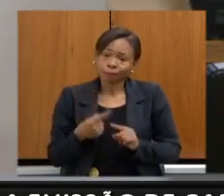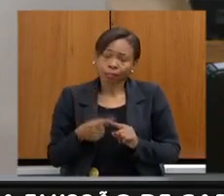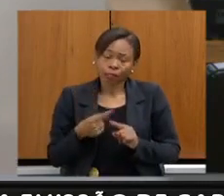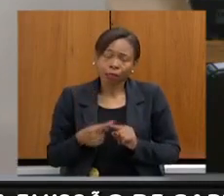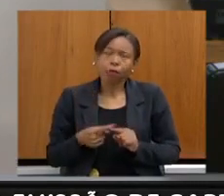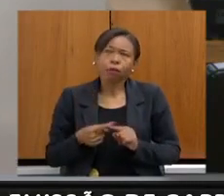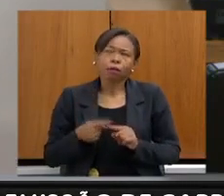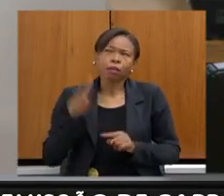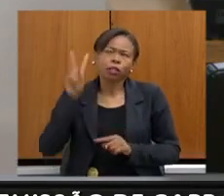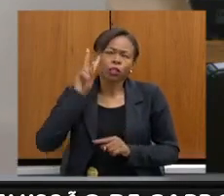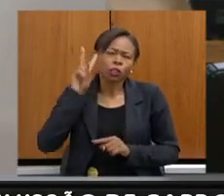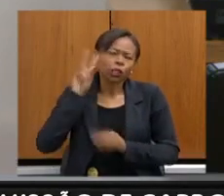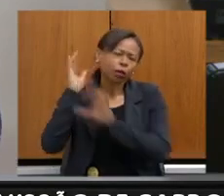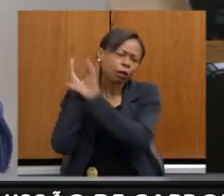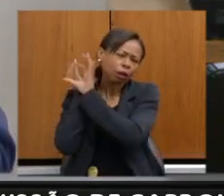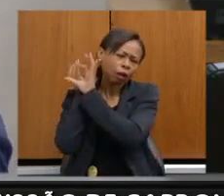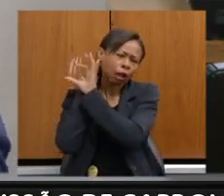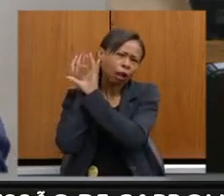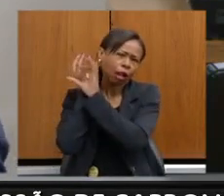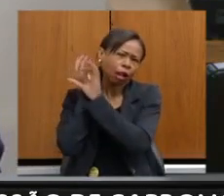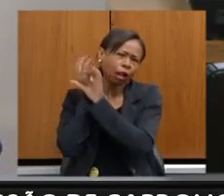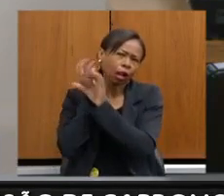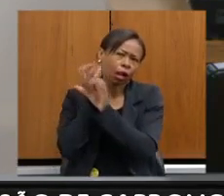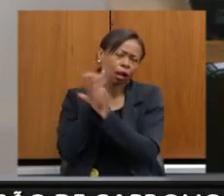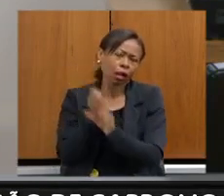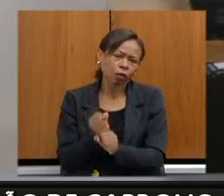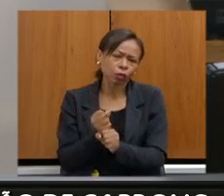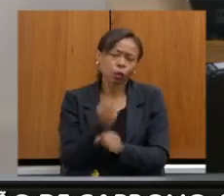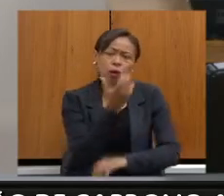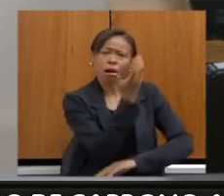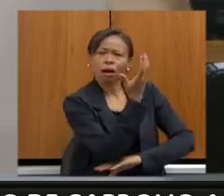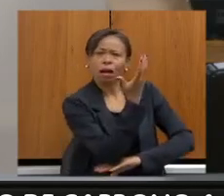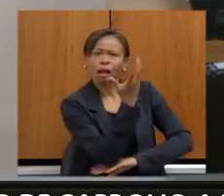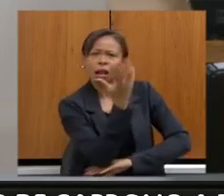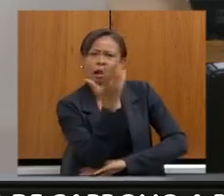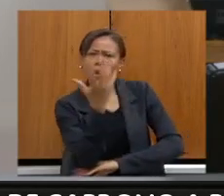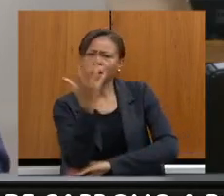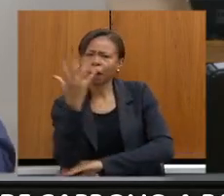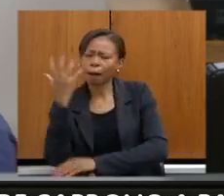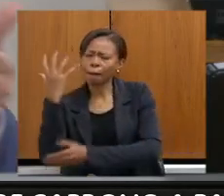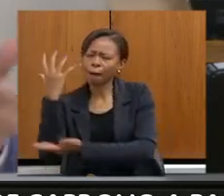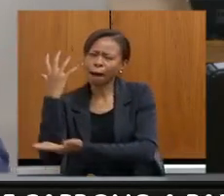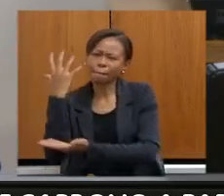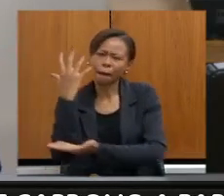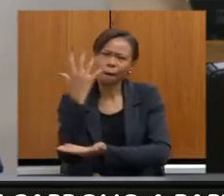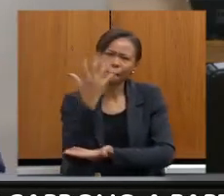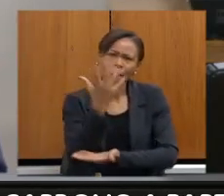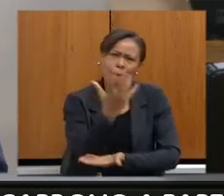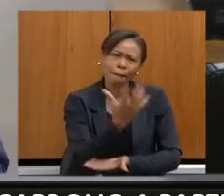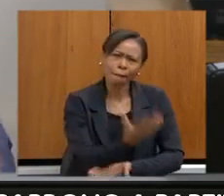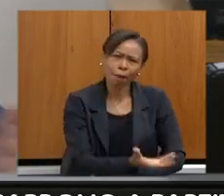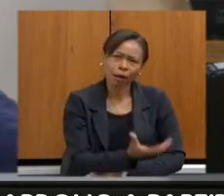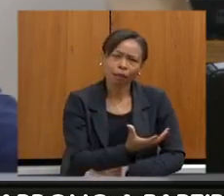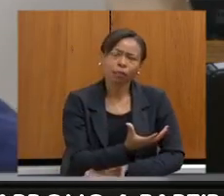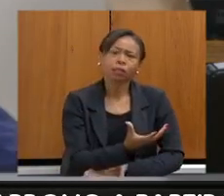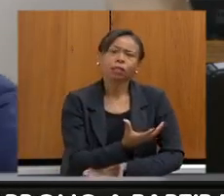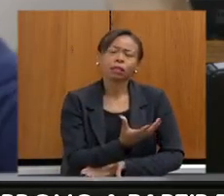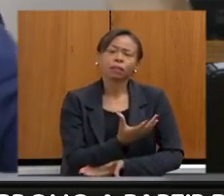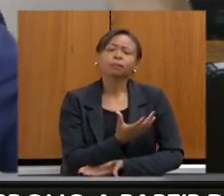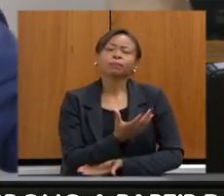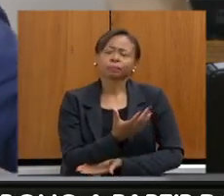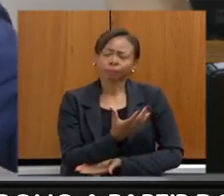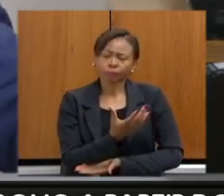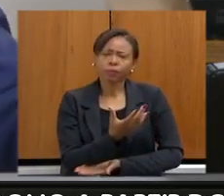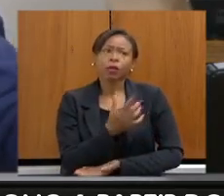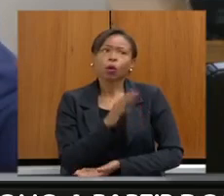historicamente, o desmatamento existe, aqui está o representante da FAENG, vai ter a